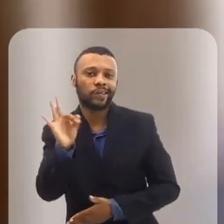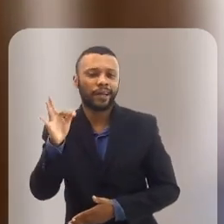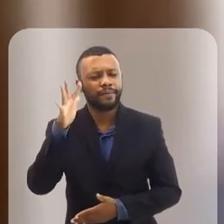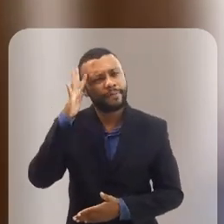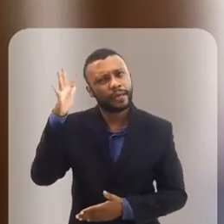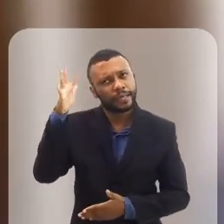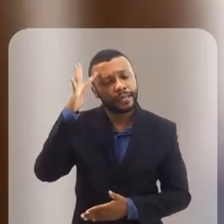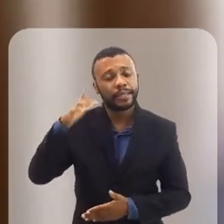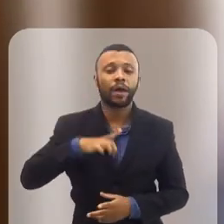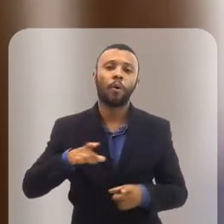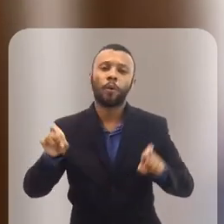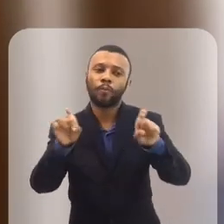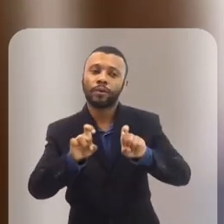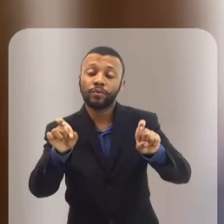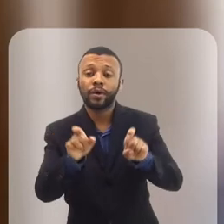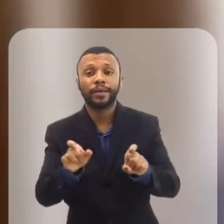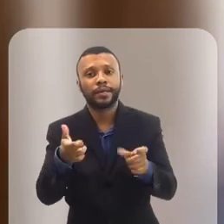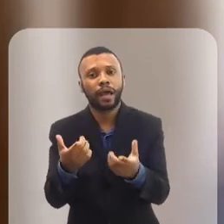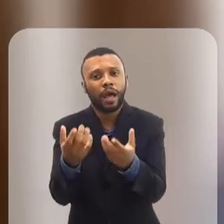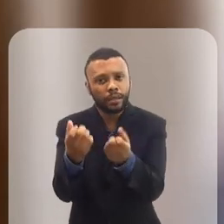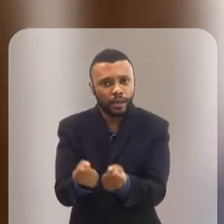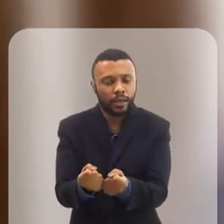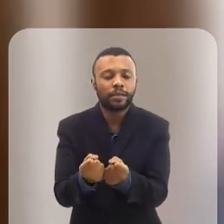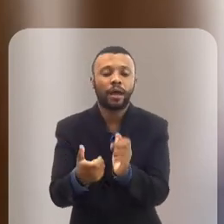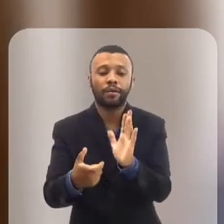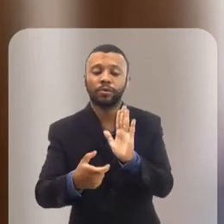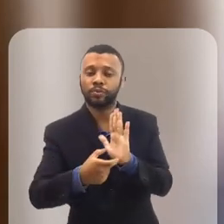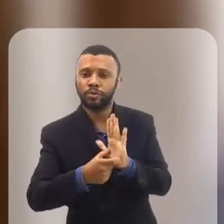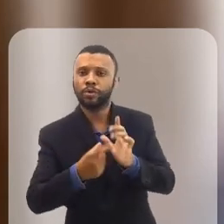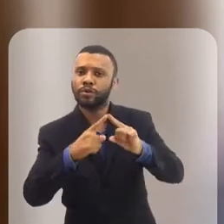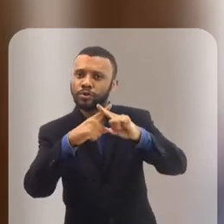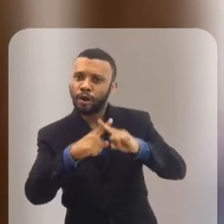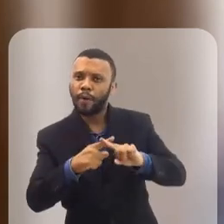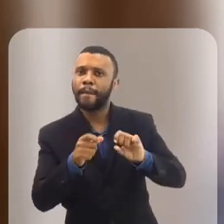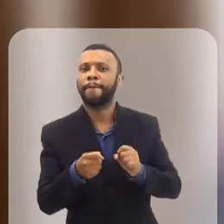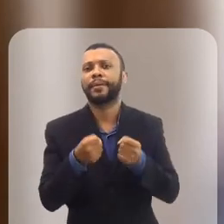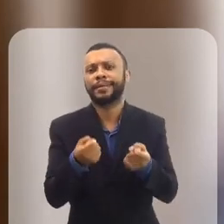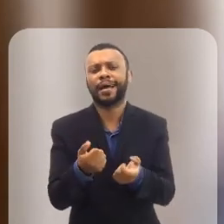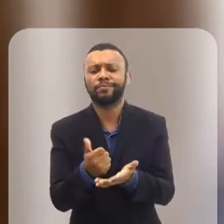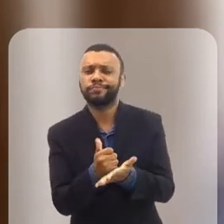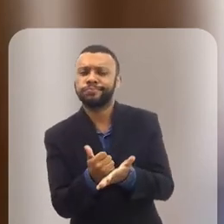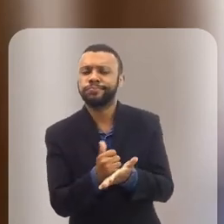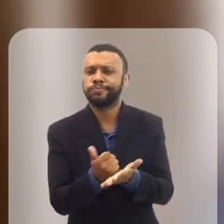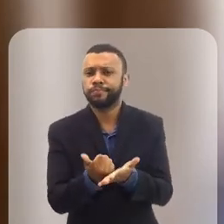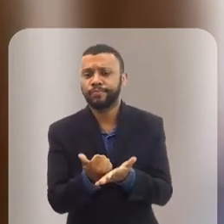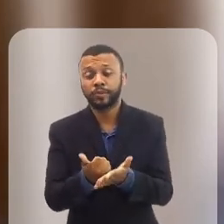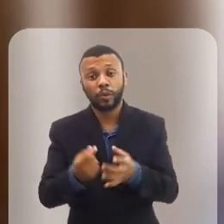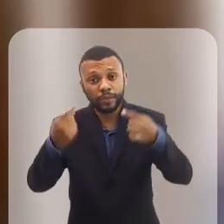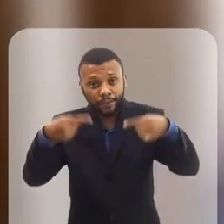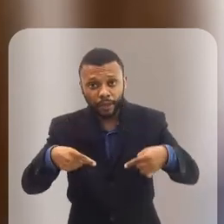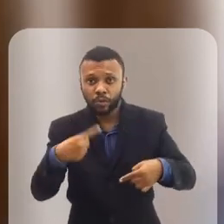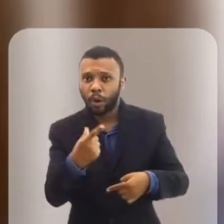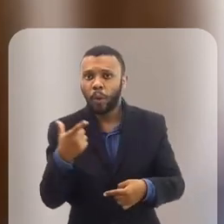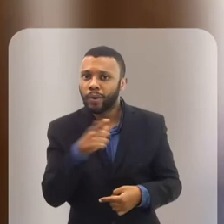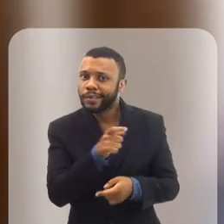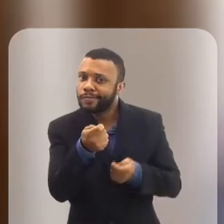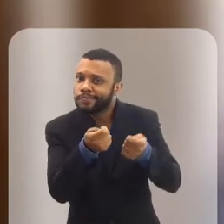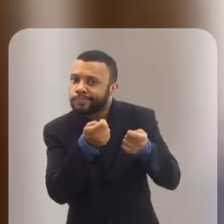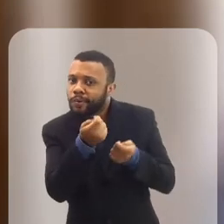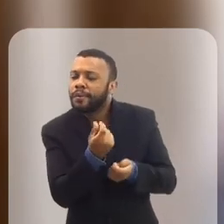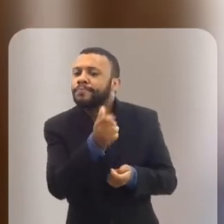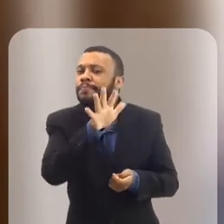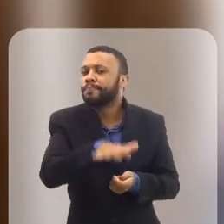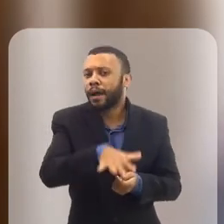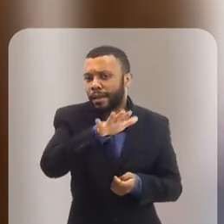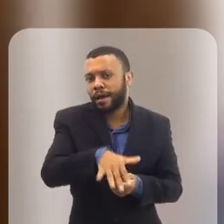jogos mais pesados ou algo parecido. Então, os maiores desafios é a gente conseguir abaixar esse custo desses